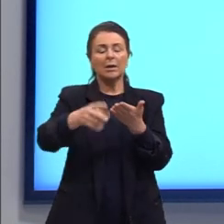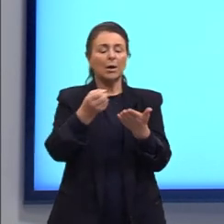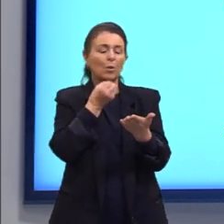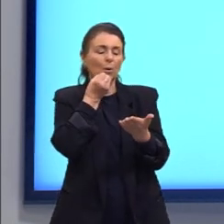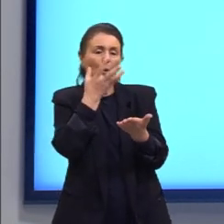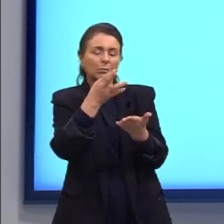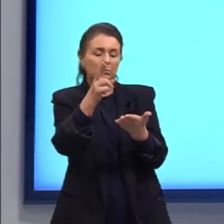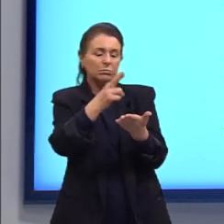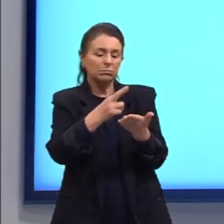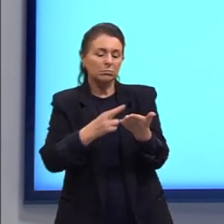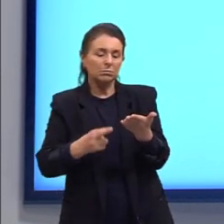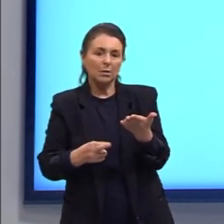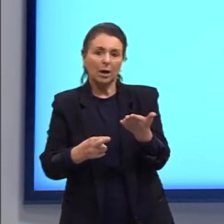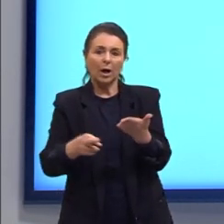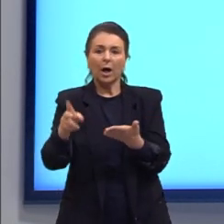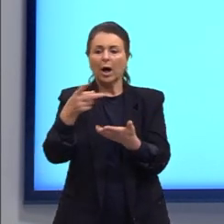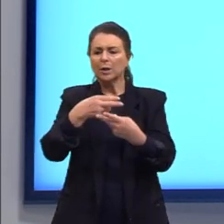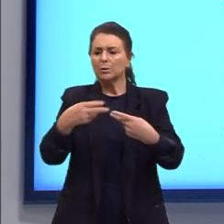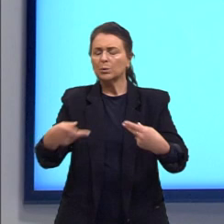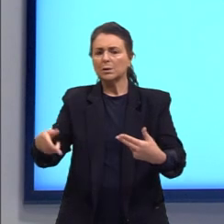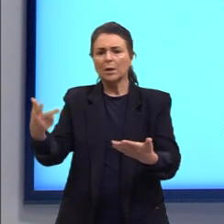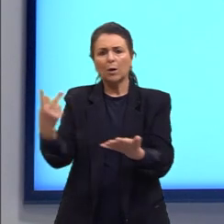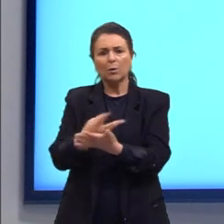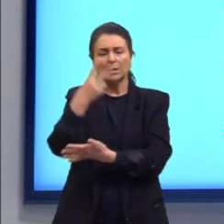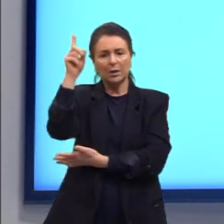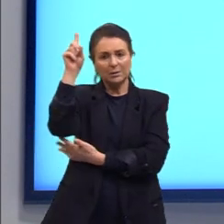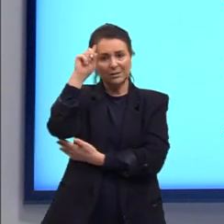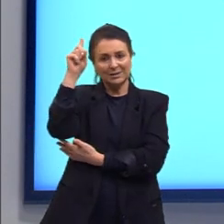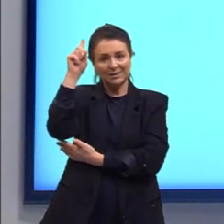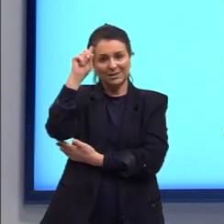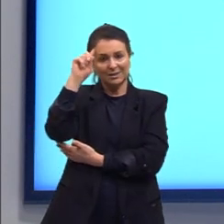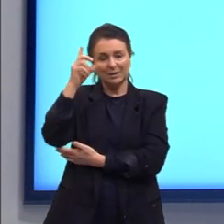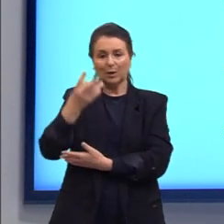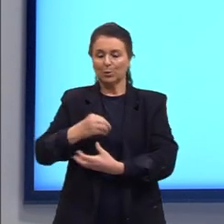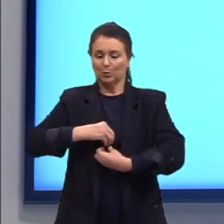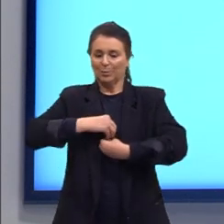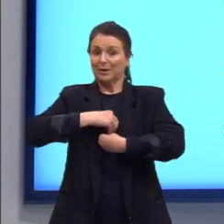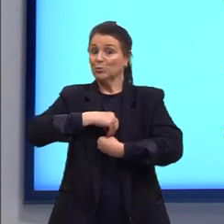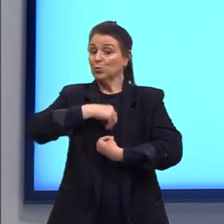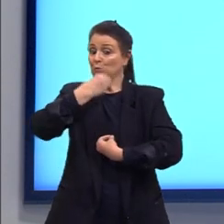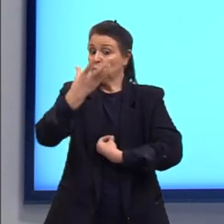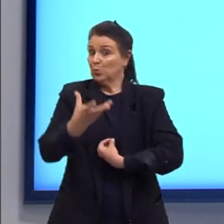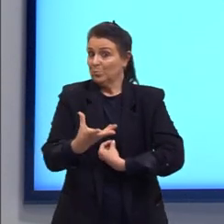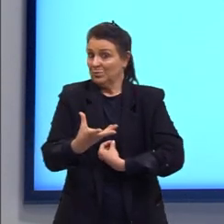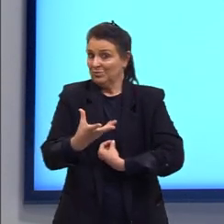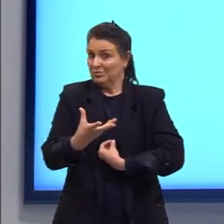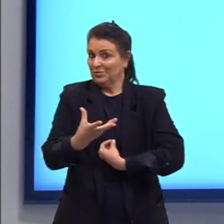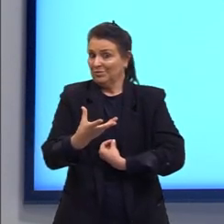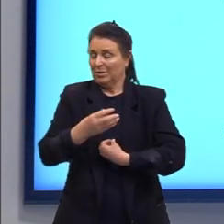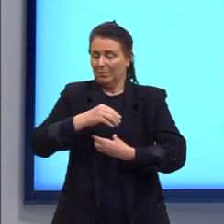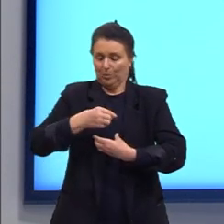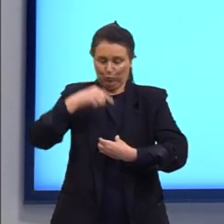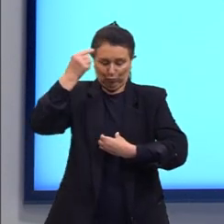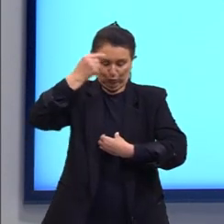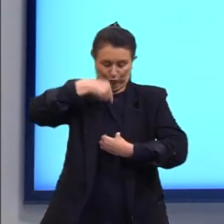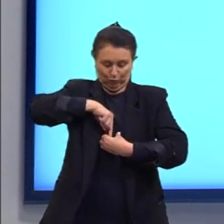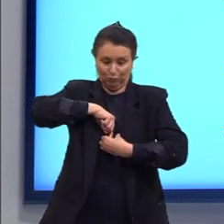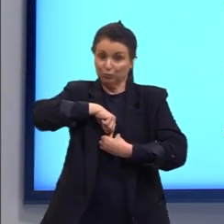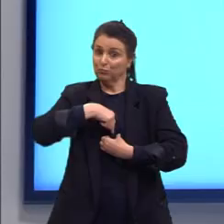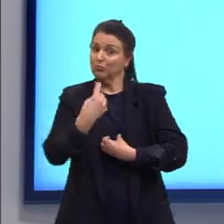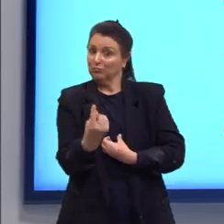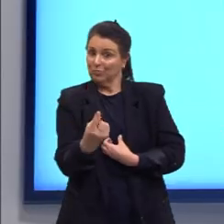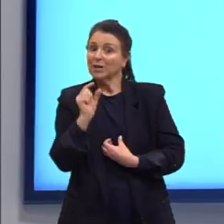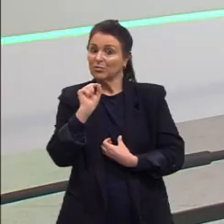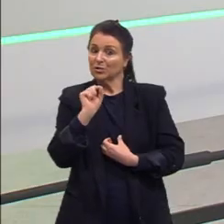fatos do cotidiano, e ela carrega aí aspectos de subjetividade do nosso cronista, o nosso autor da